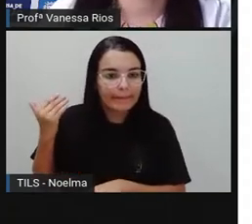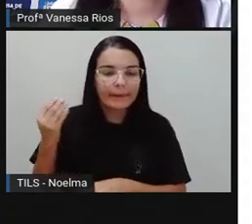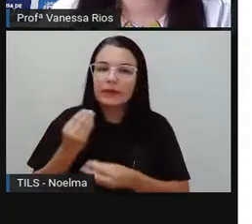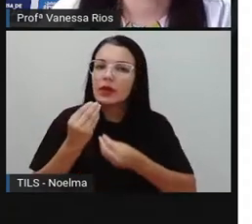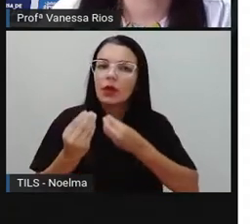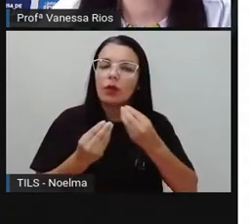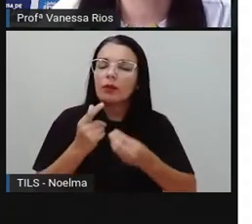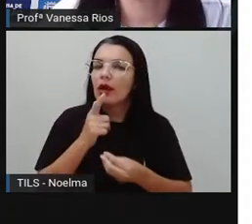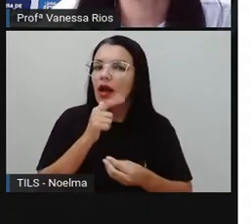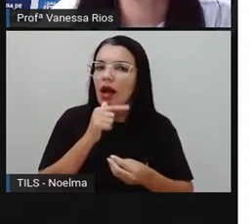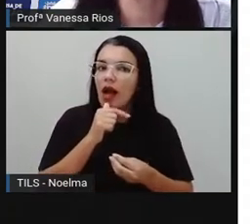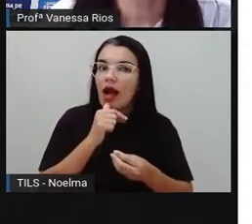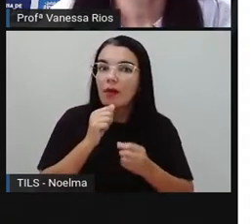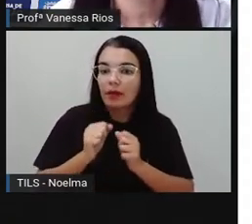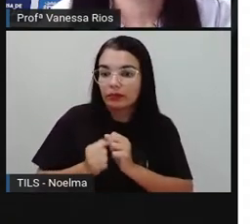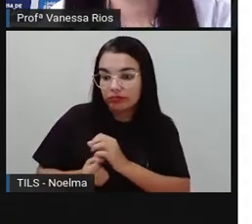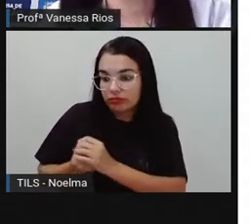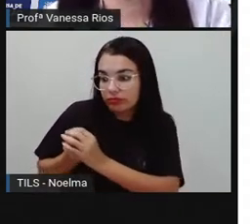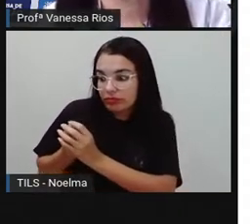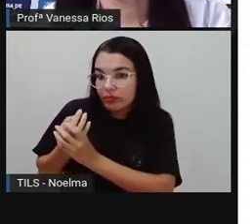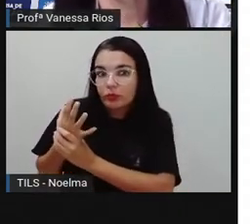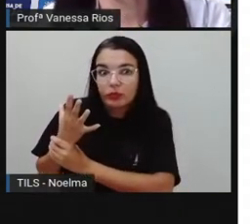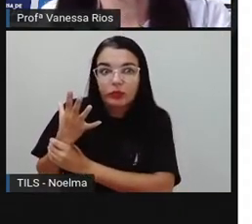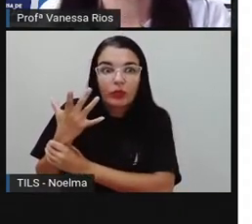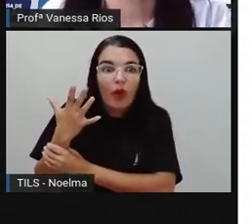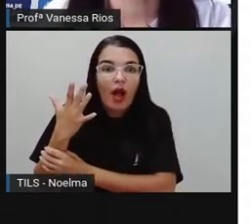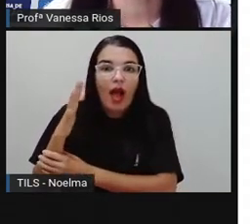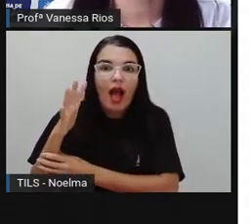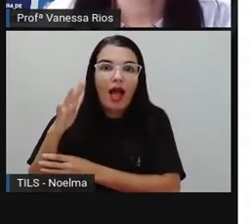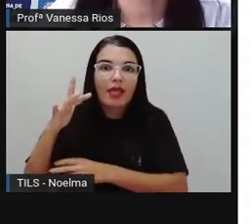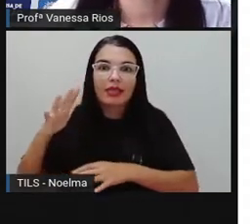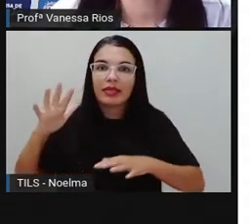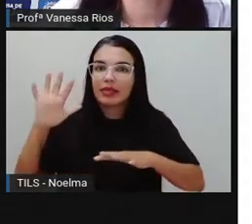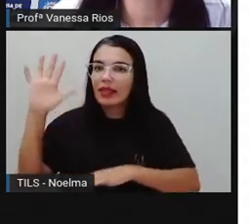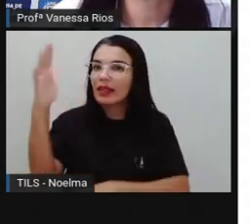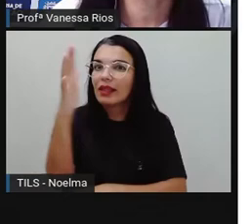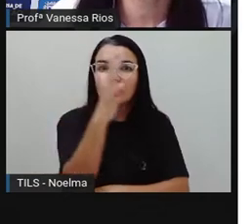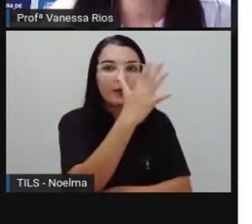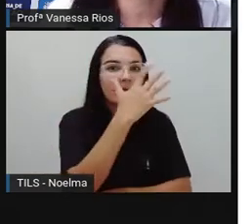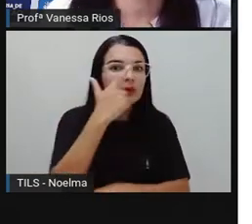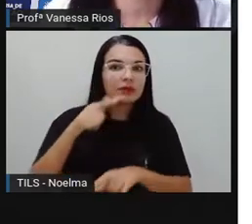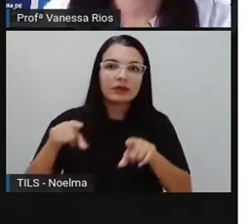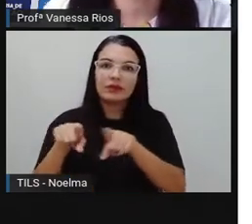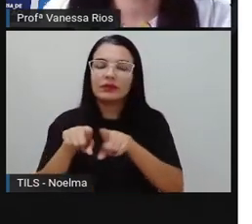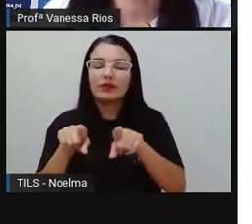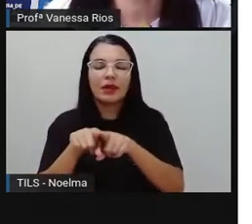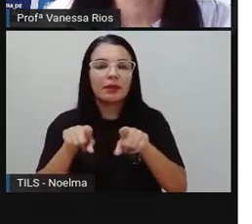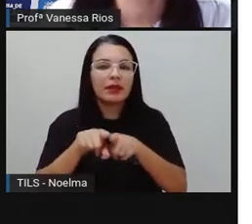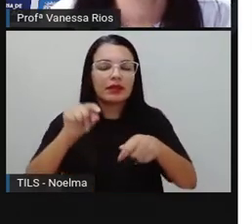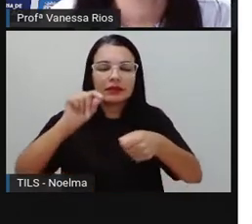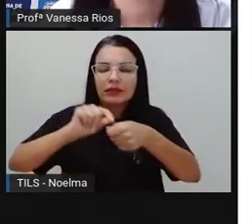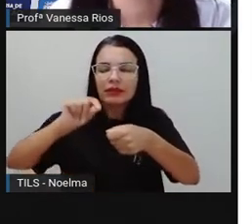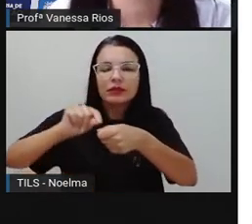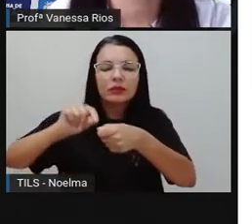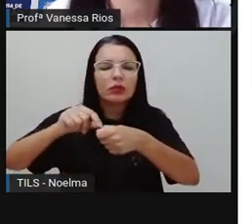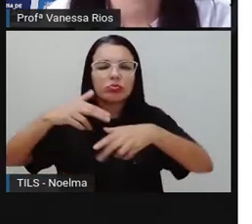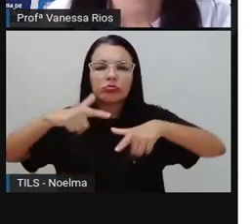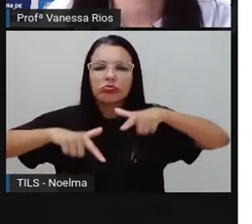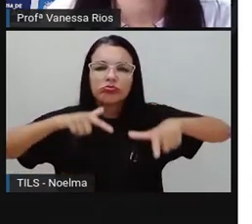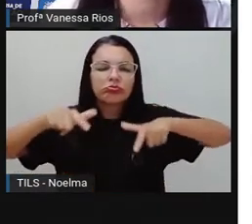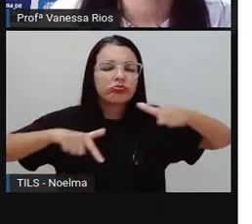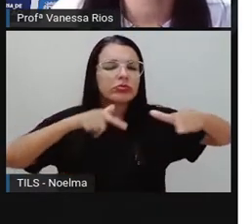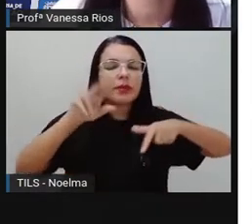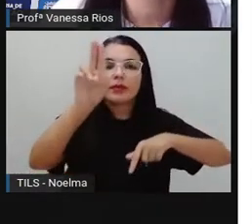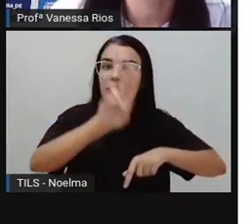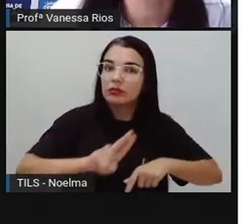Como é que a água aparece tanto na natureza quanto também nas atividades, nas ações que nós desempenhamos e